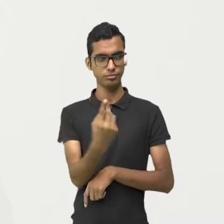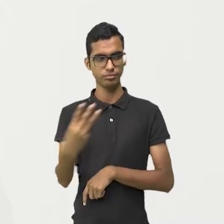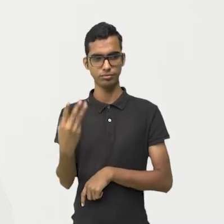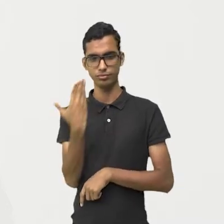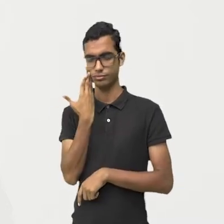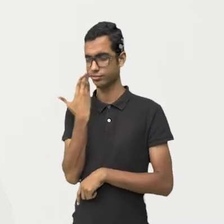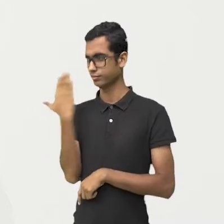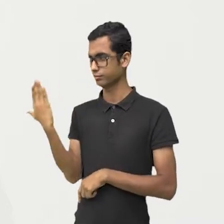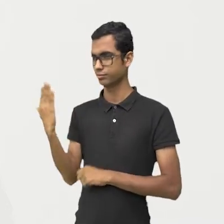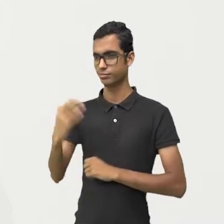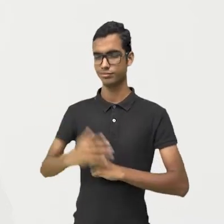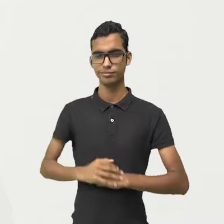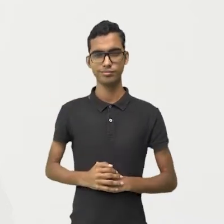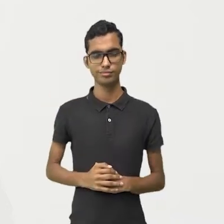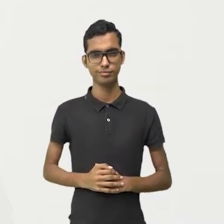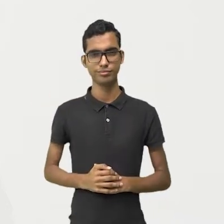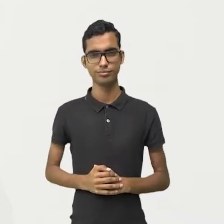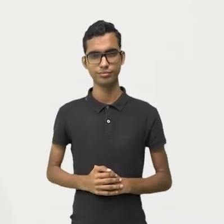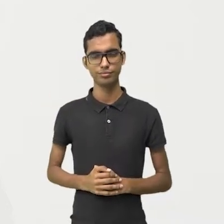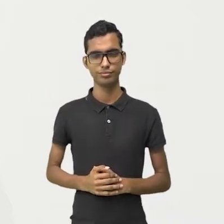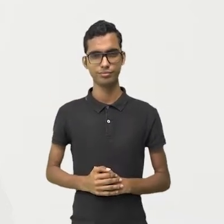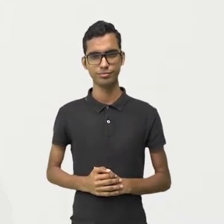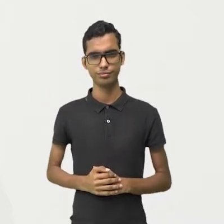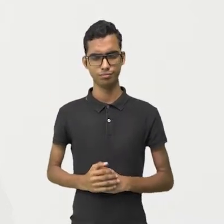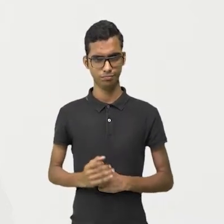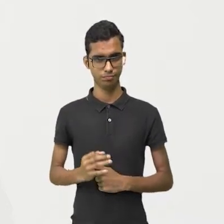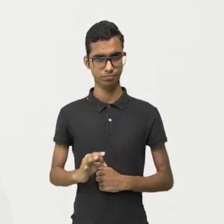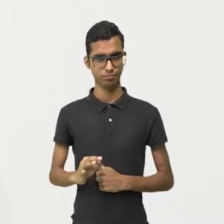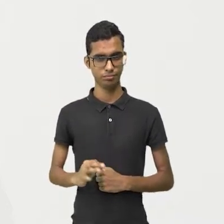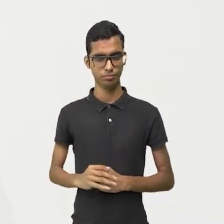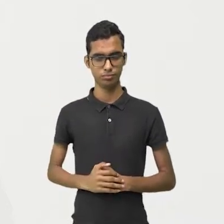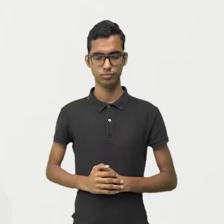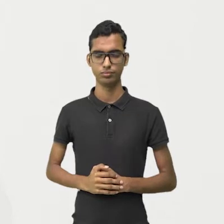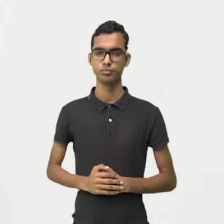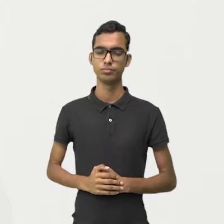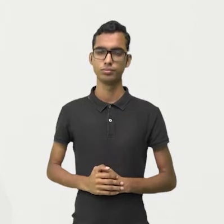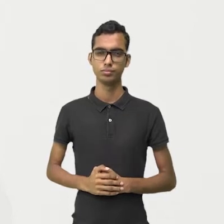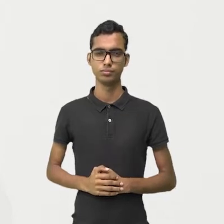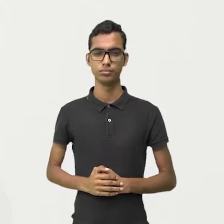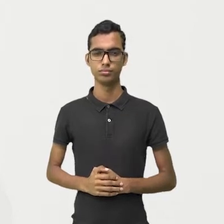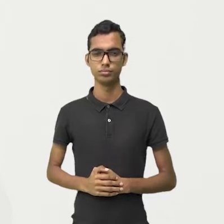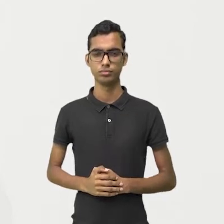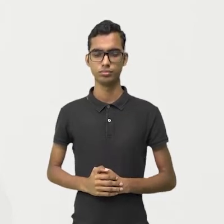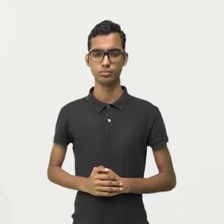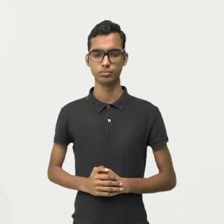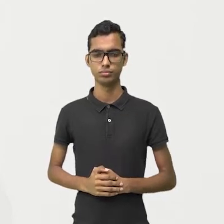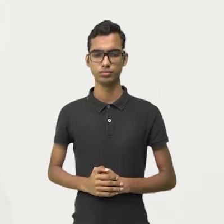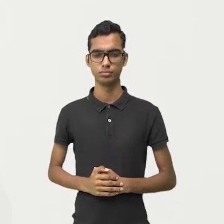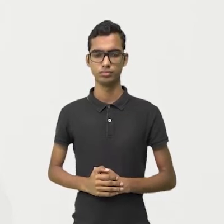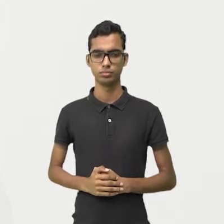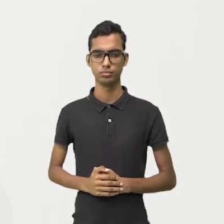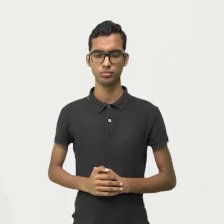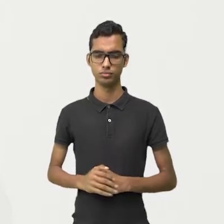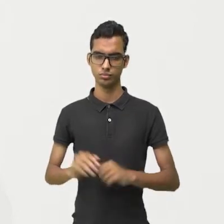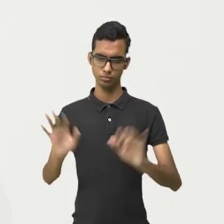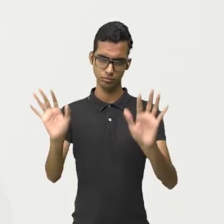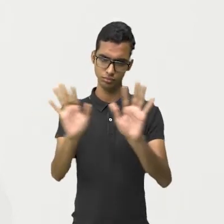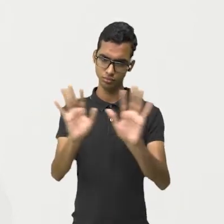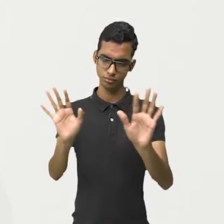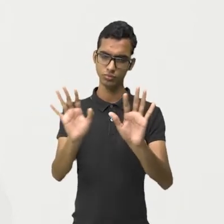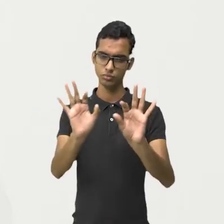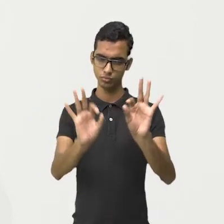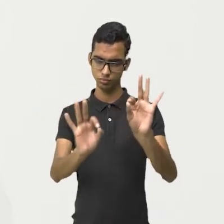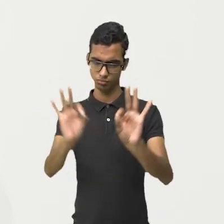Ou seja, mais 13. Beleza? Não. Isso aqui não, pessoal. Vamos lá.